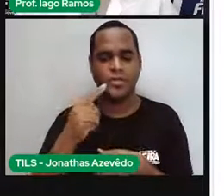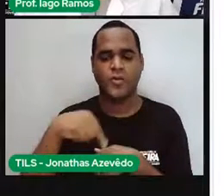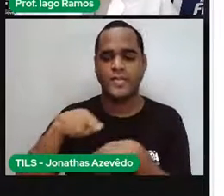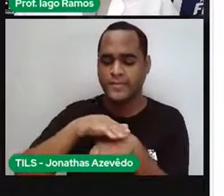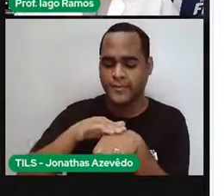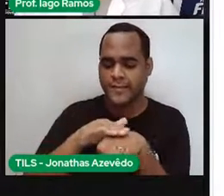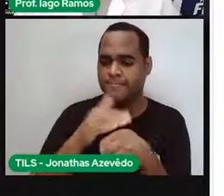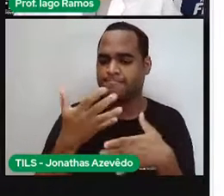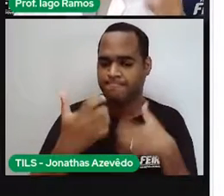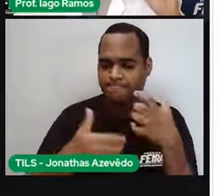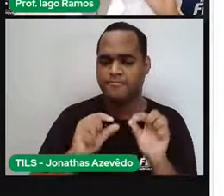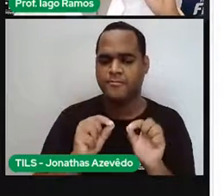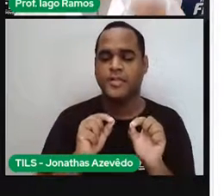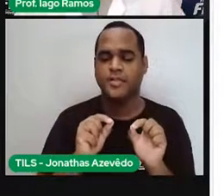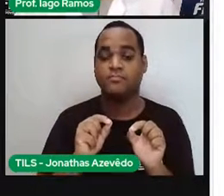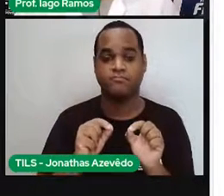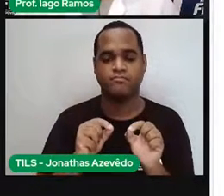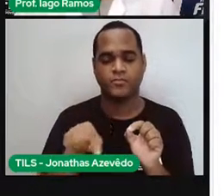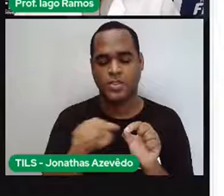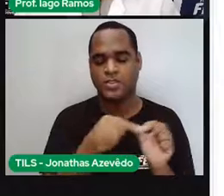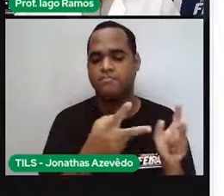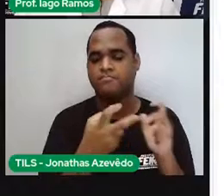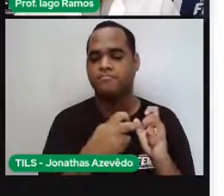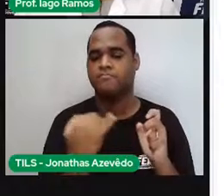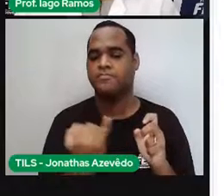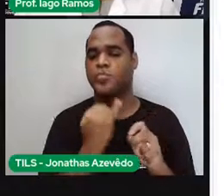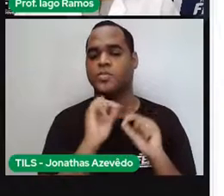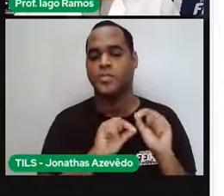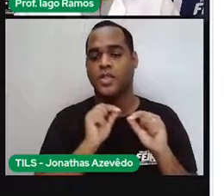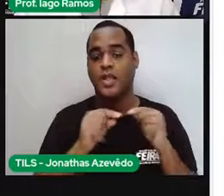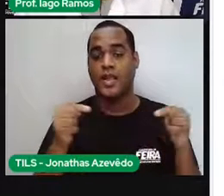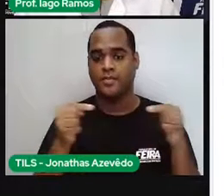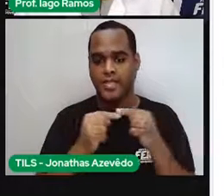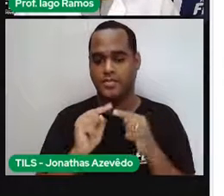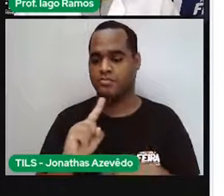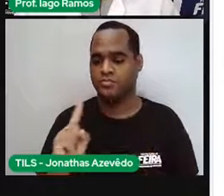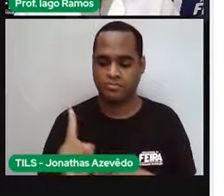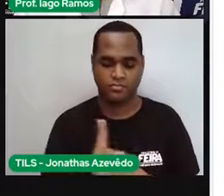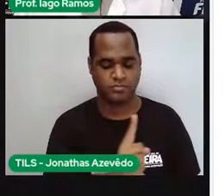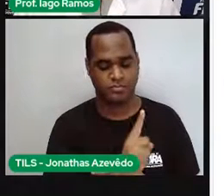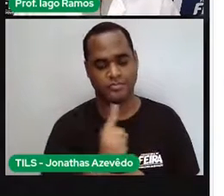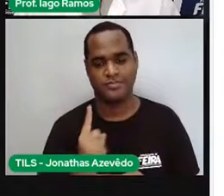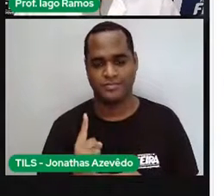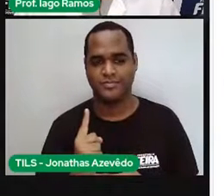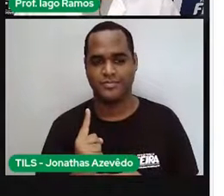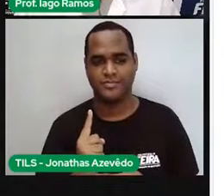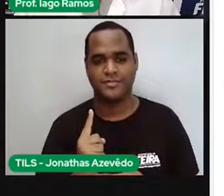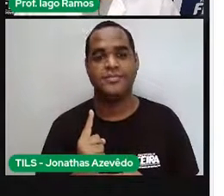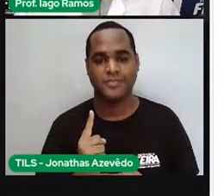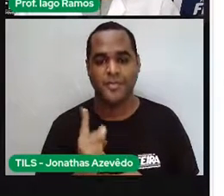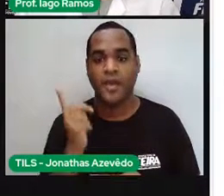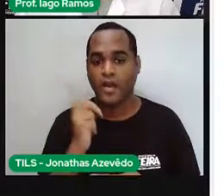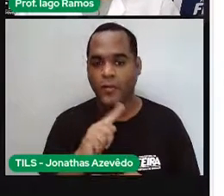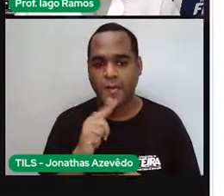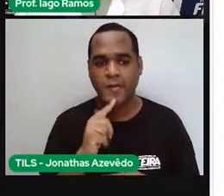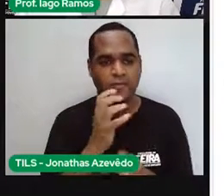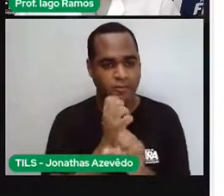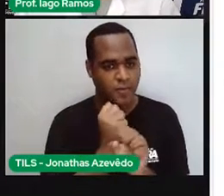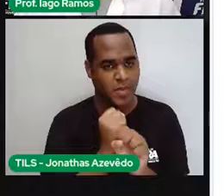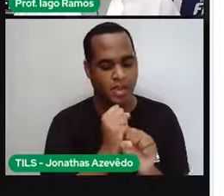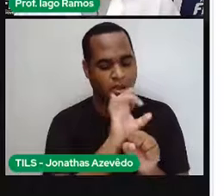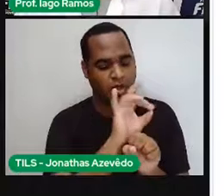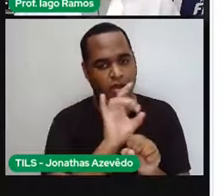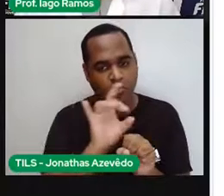a gente perceber o seguinte, aqui, nessa 1 volta aqui, quando a gente fez essa soma,